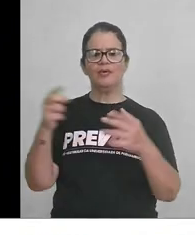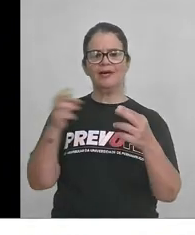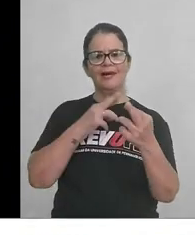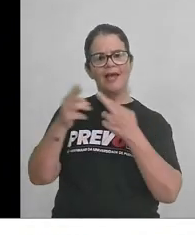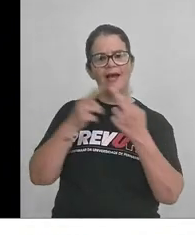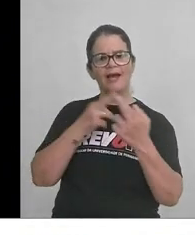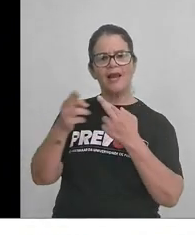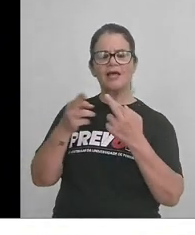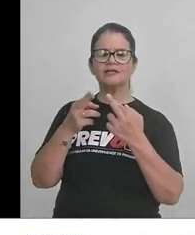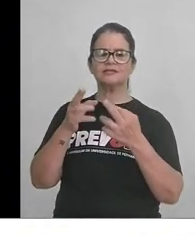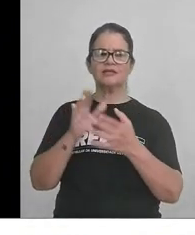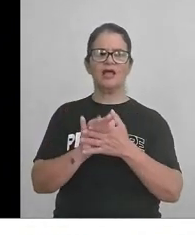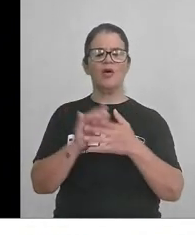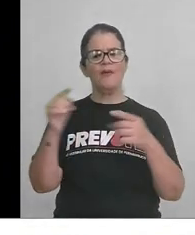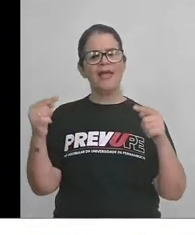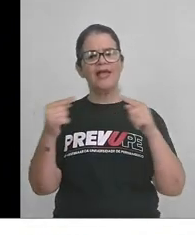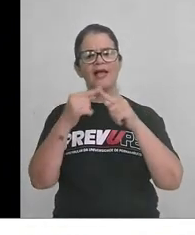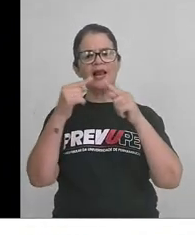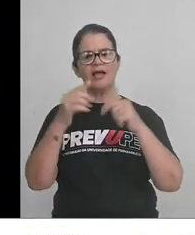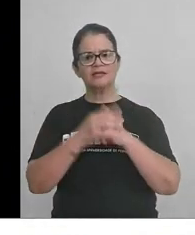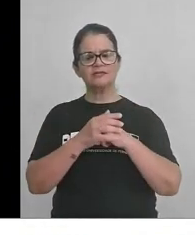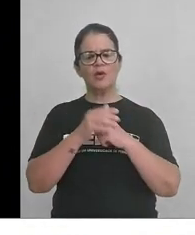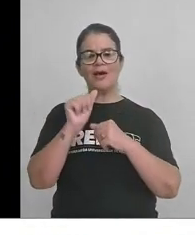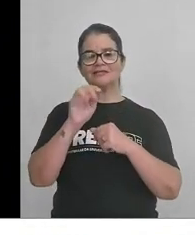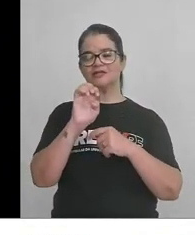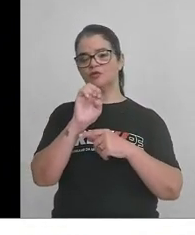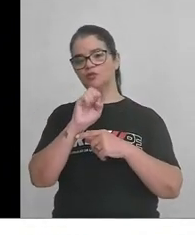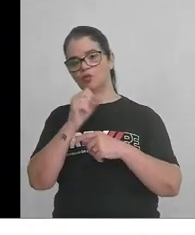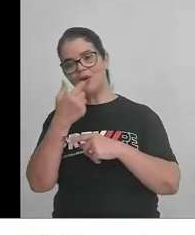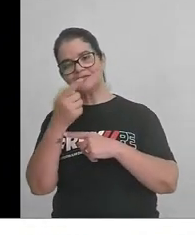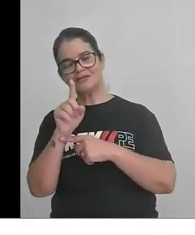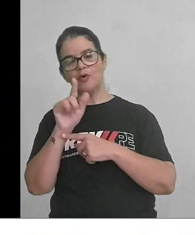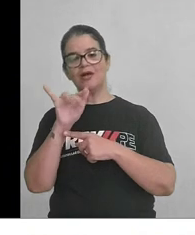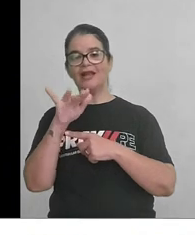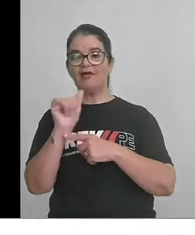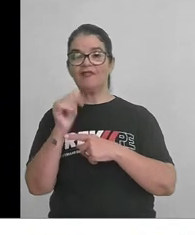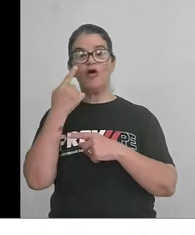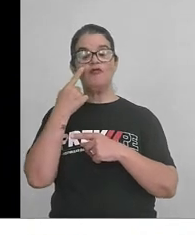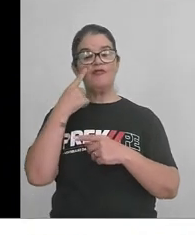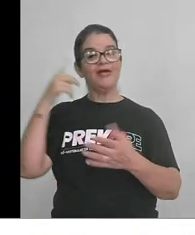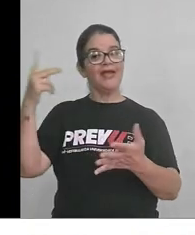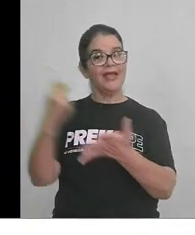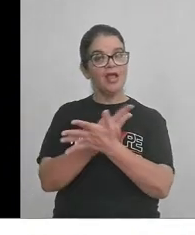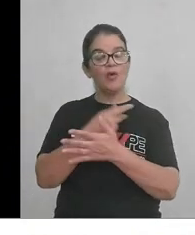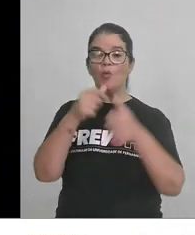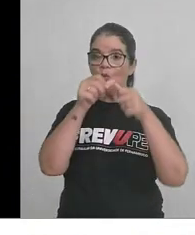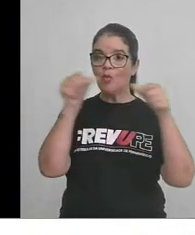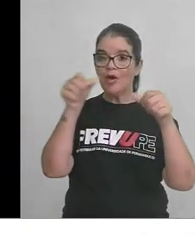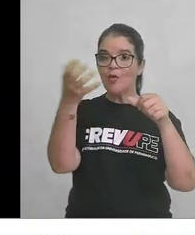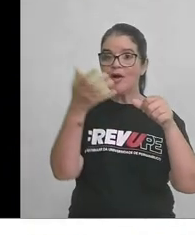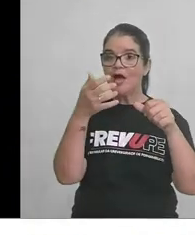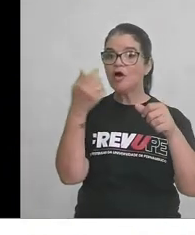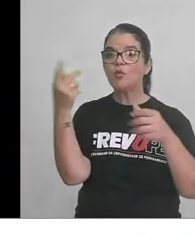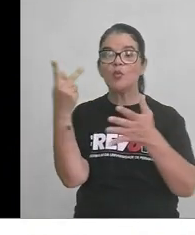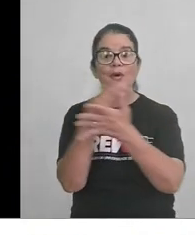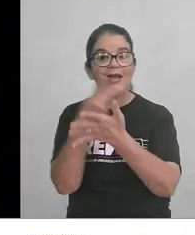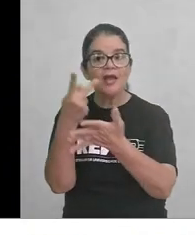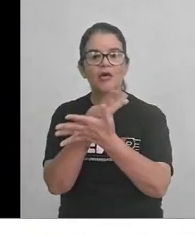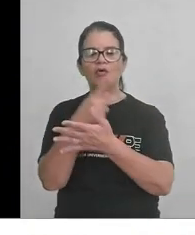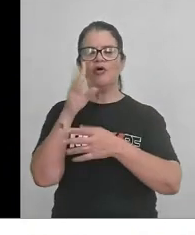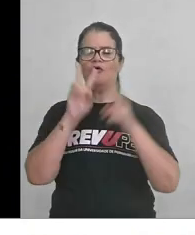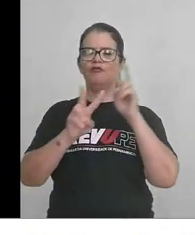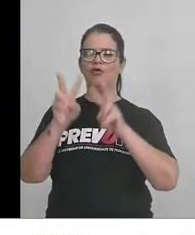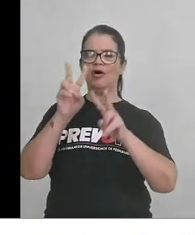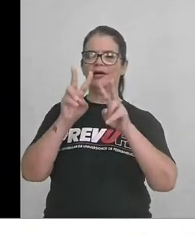relação à acentuação gráfica. Erro. Eu vou destacar. Eu quero o erro. Aí, eu vou lá. Que